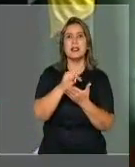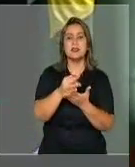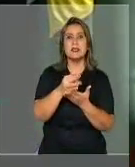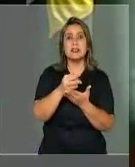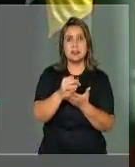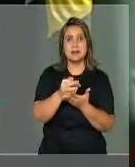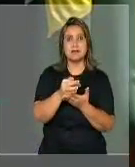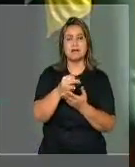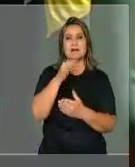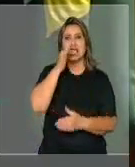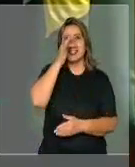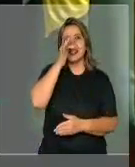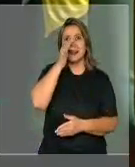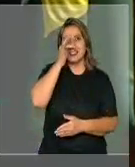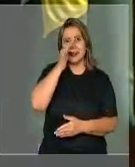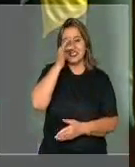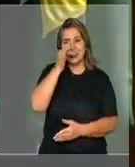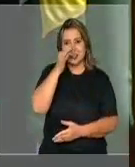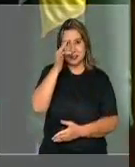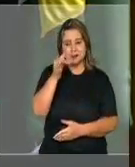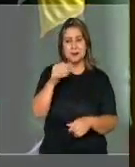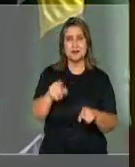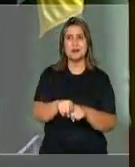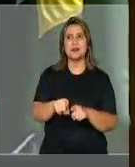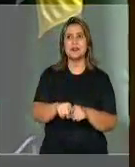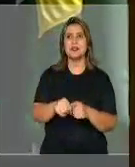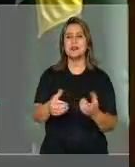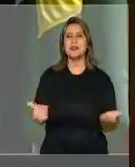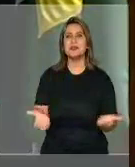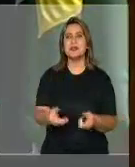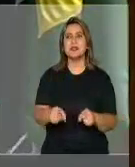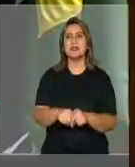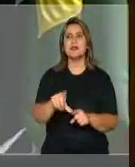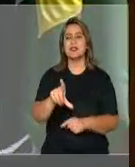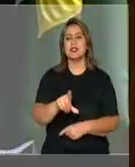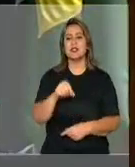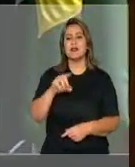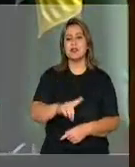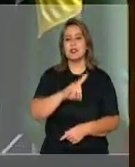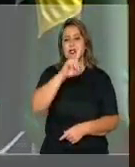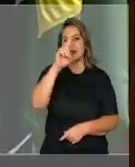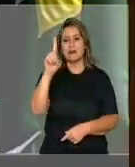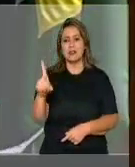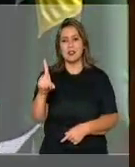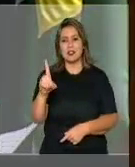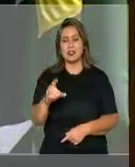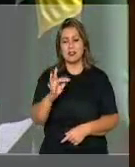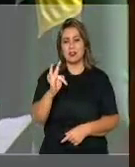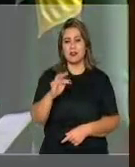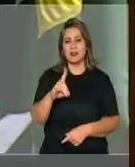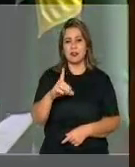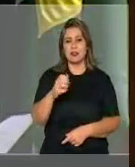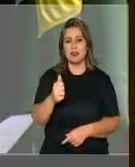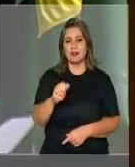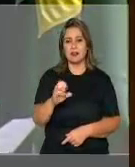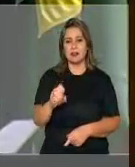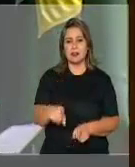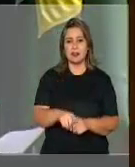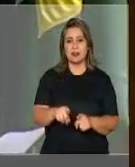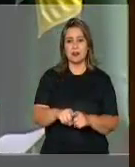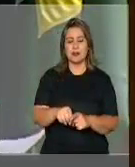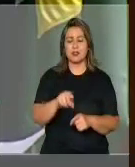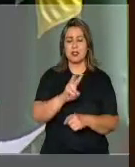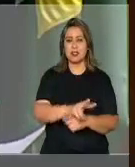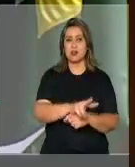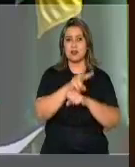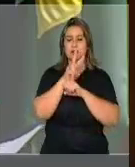também a data que há 98 anos atrás foi escolhida para ser o dia da fundação da cooperativa